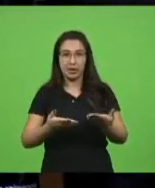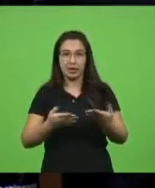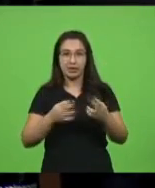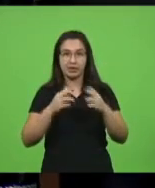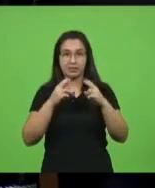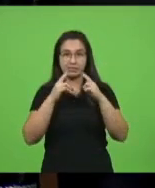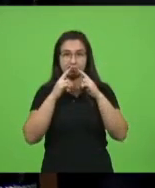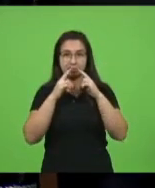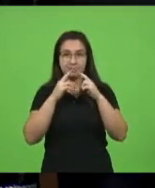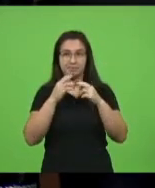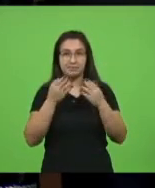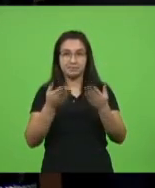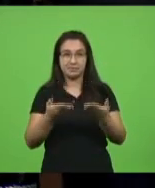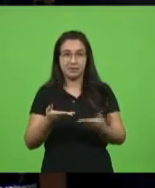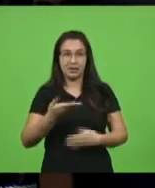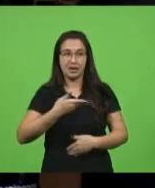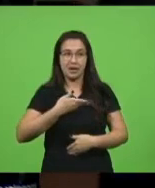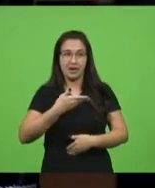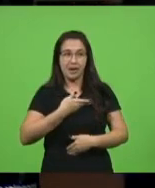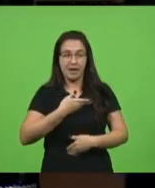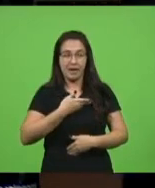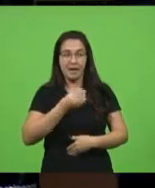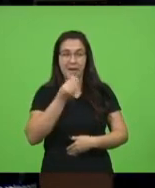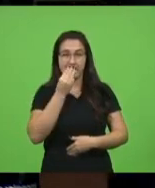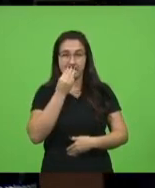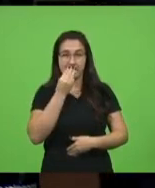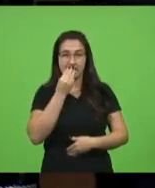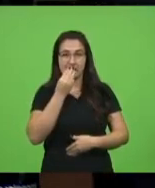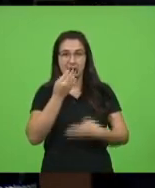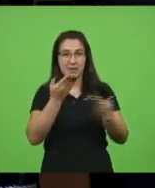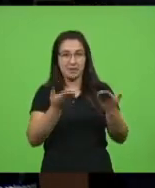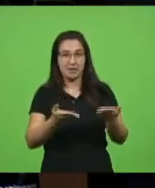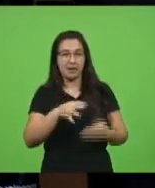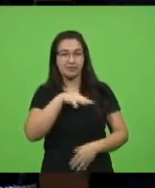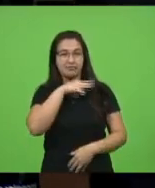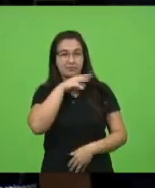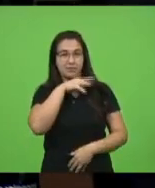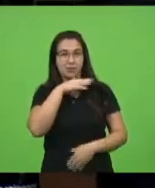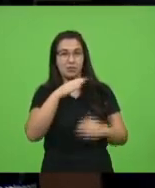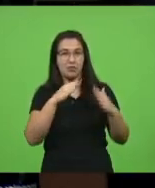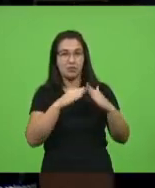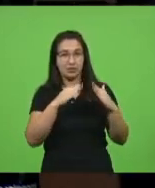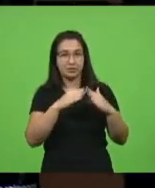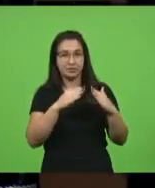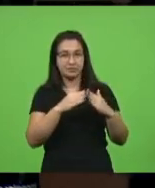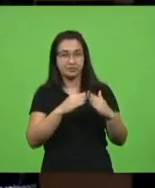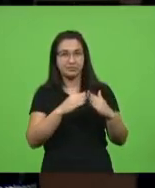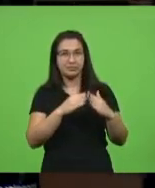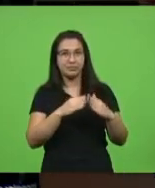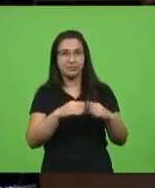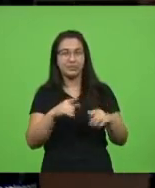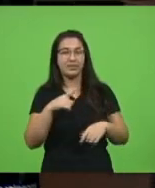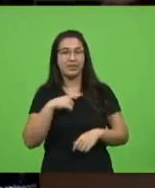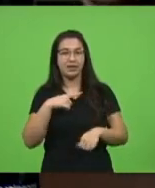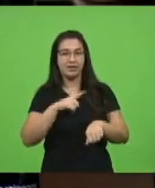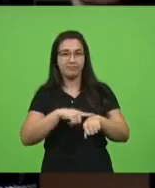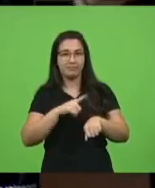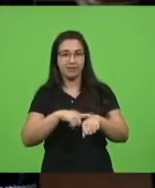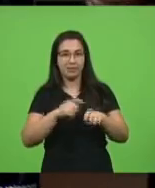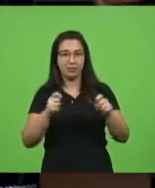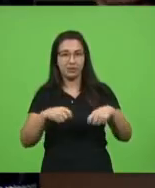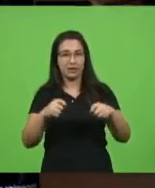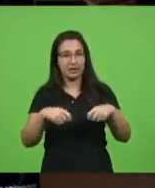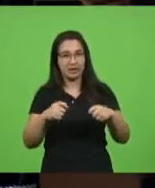grande amigo que está na cidade de Concórdia e, com certeza, tem tempo para dez minutos da sua fala,